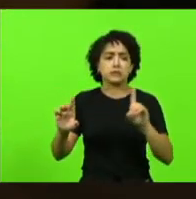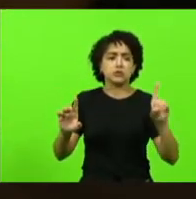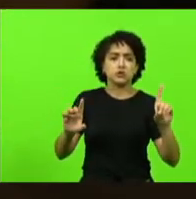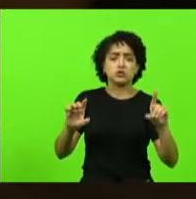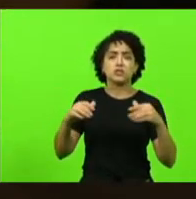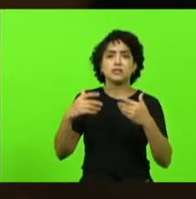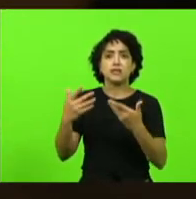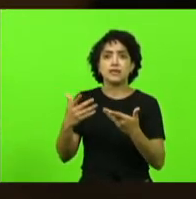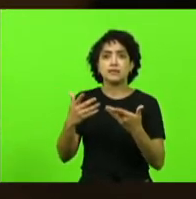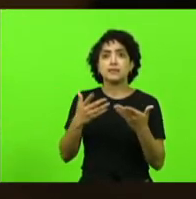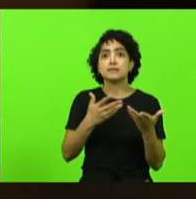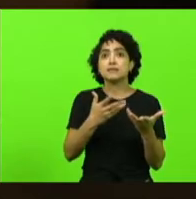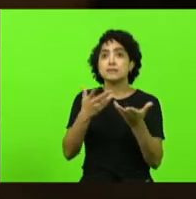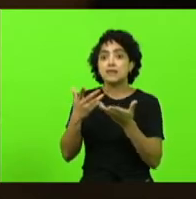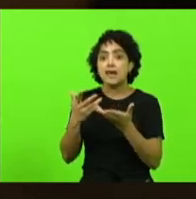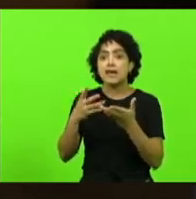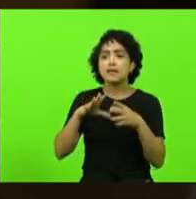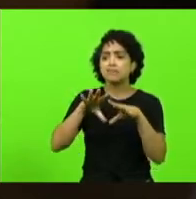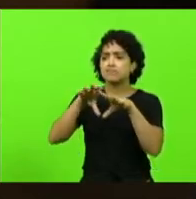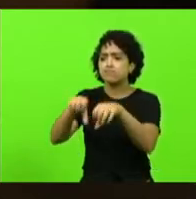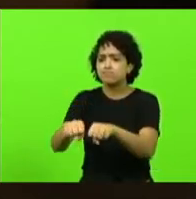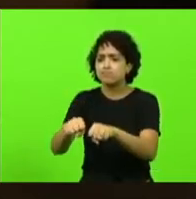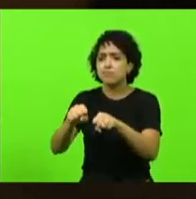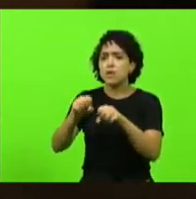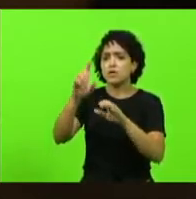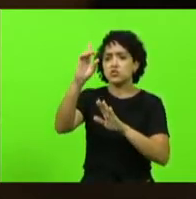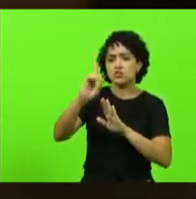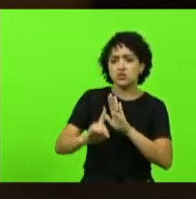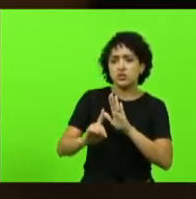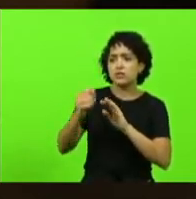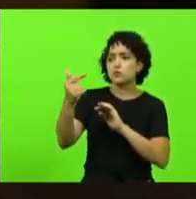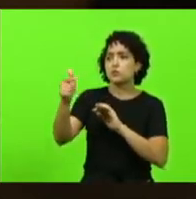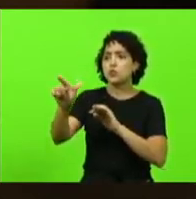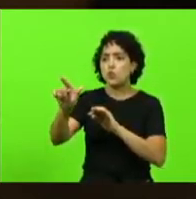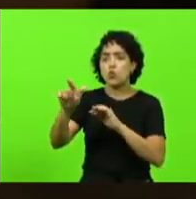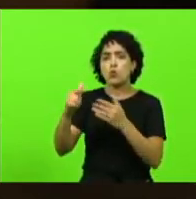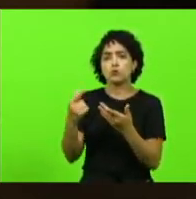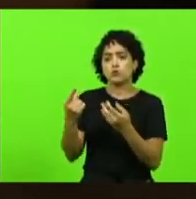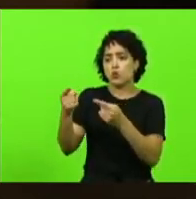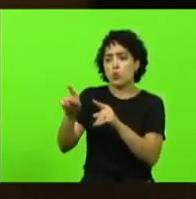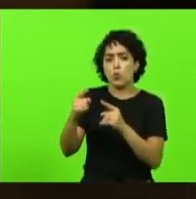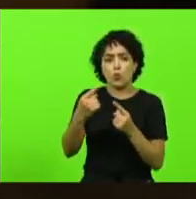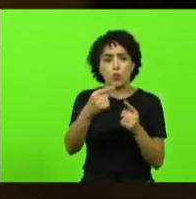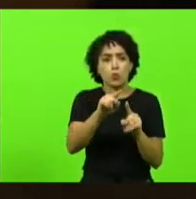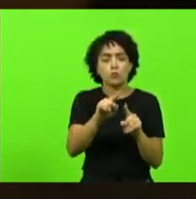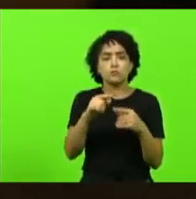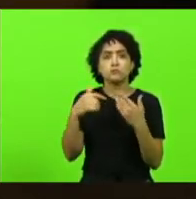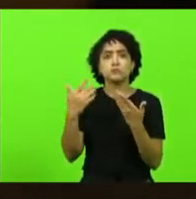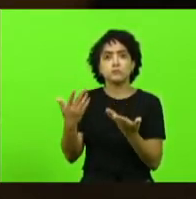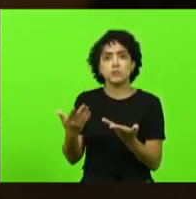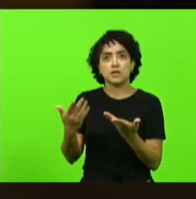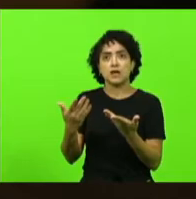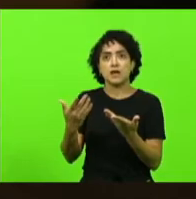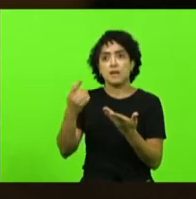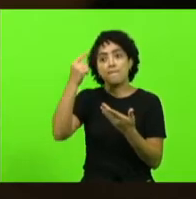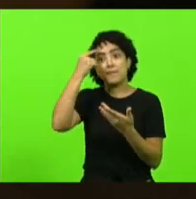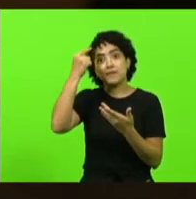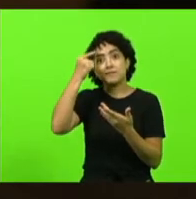caçar o direito do outro falar e caçar o direito de alguém falar é tentar caçar o direito de alguém pensar